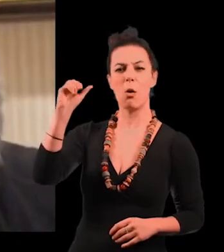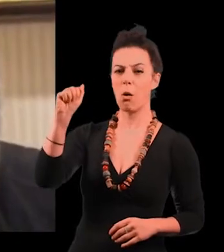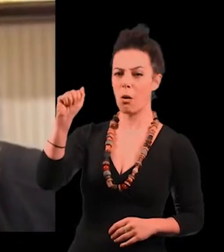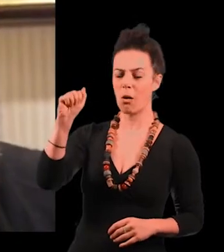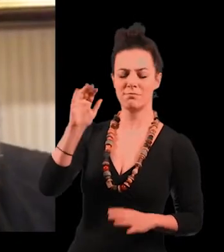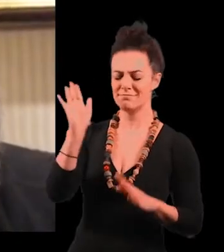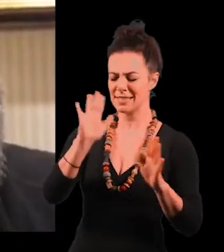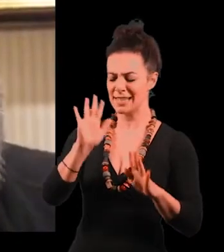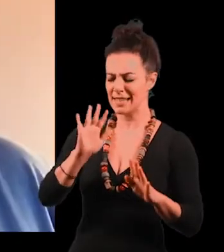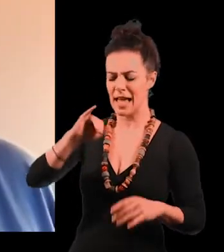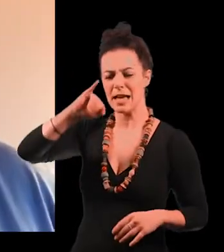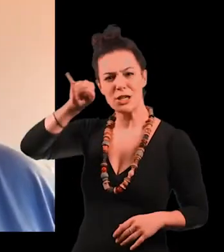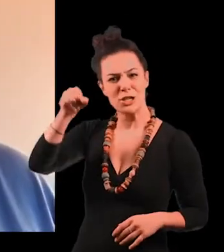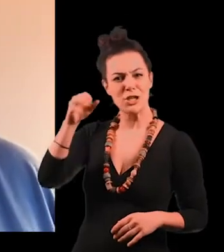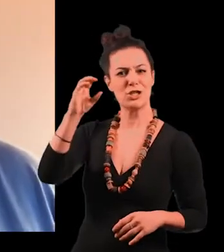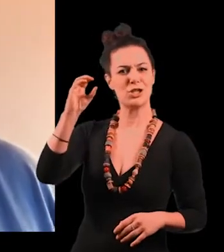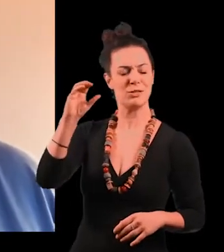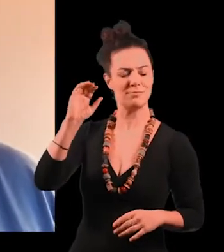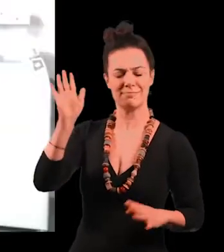Jenkins